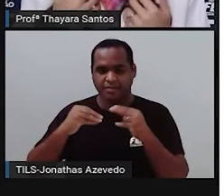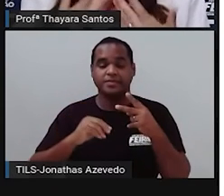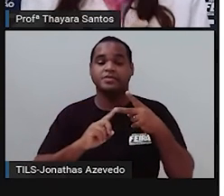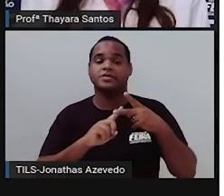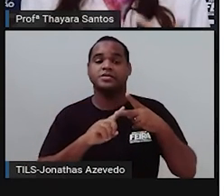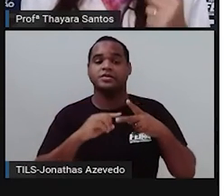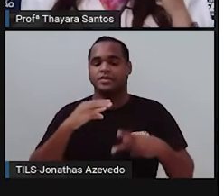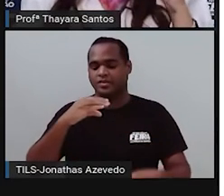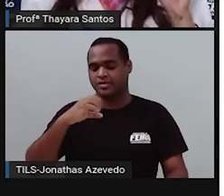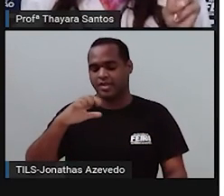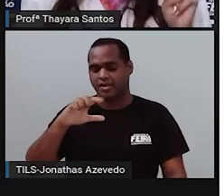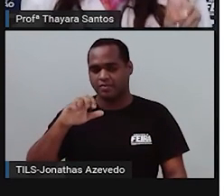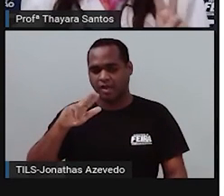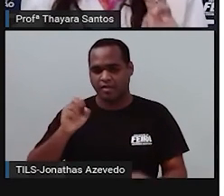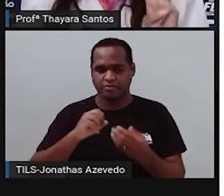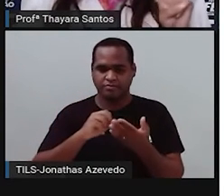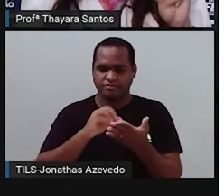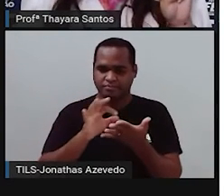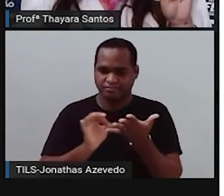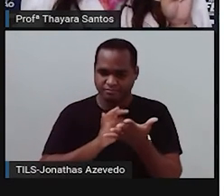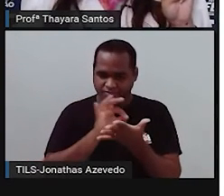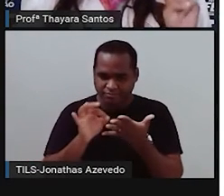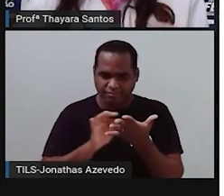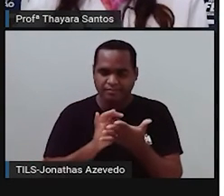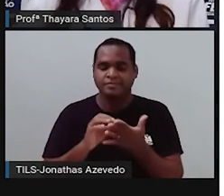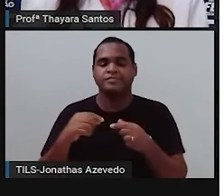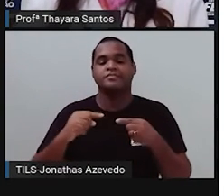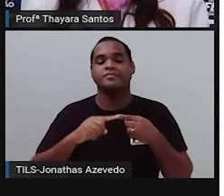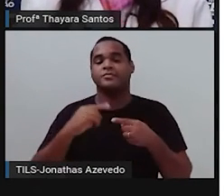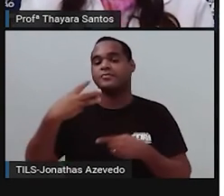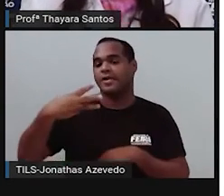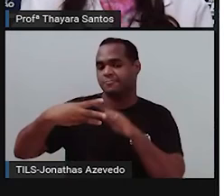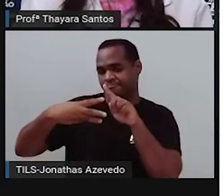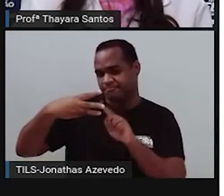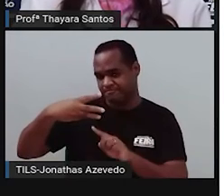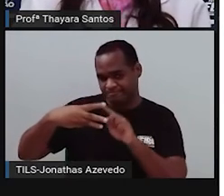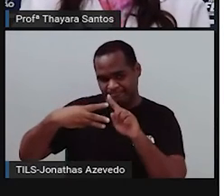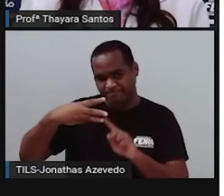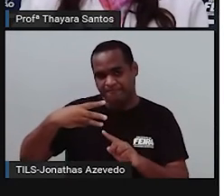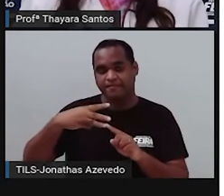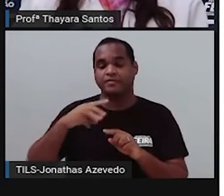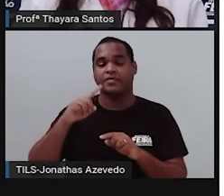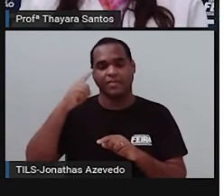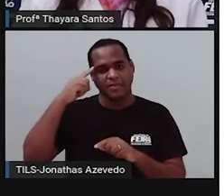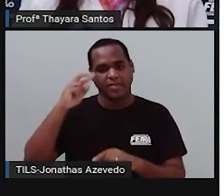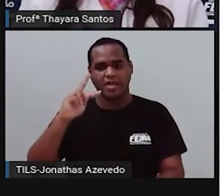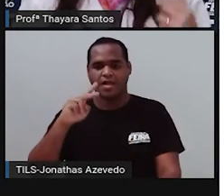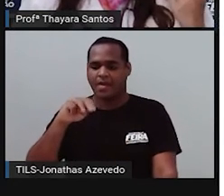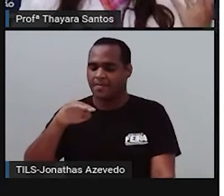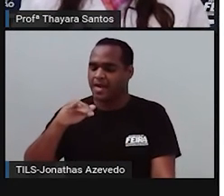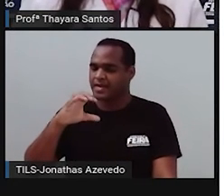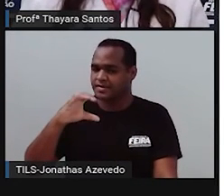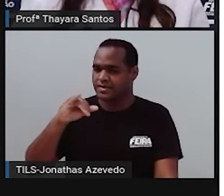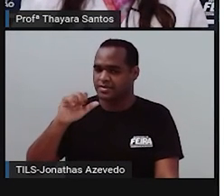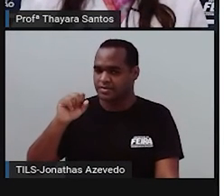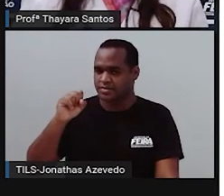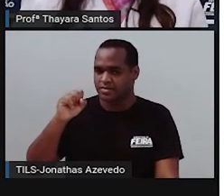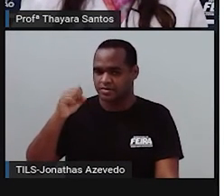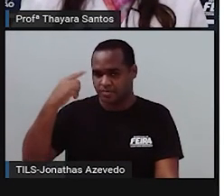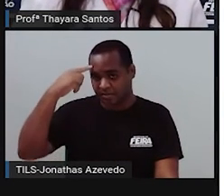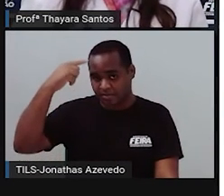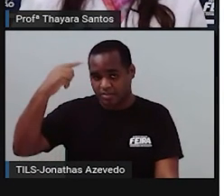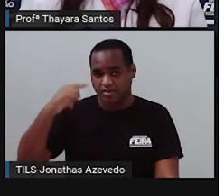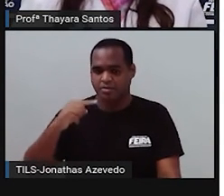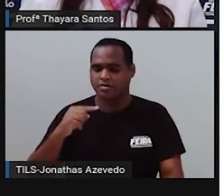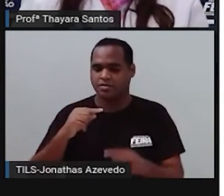Então, as células têm de três tipos aí também, Tem três tipos de células. Tem as células que a gente chama de hemácias, que são popularmente conhecidas